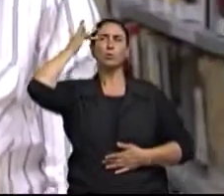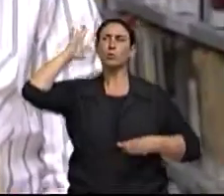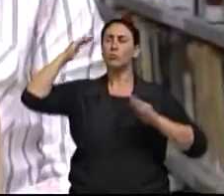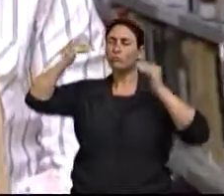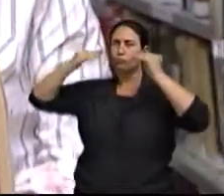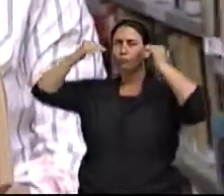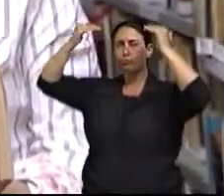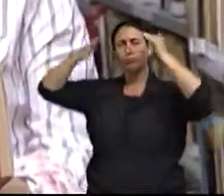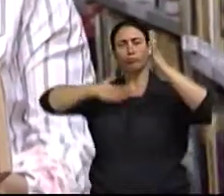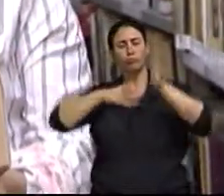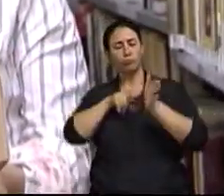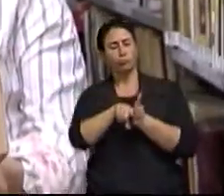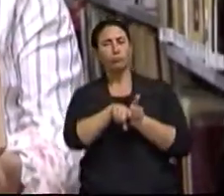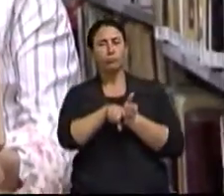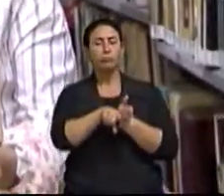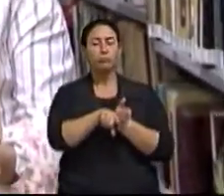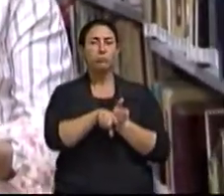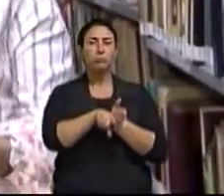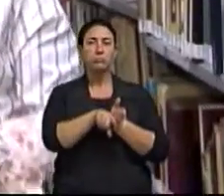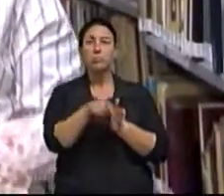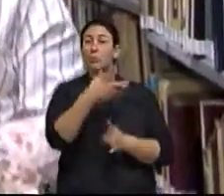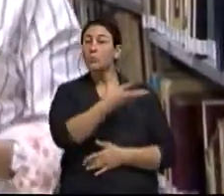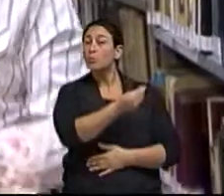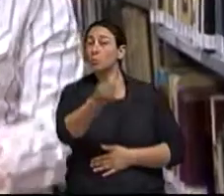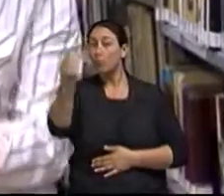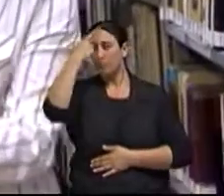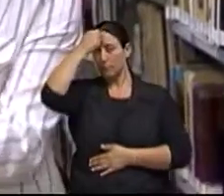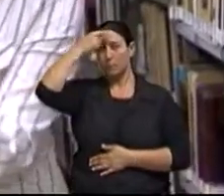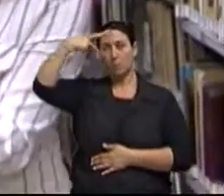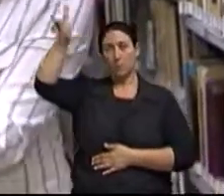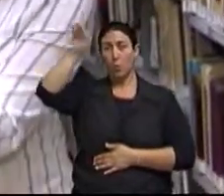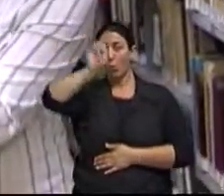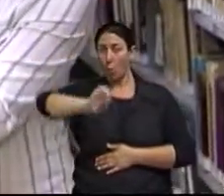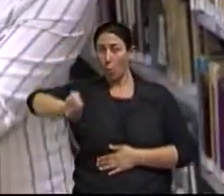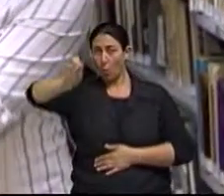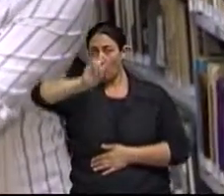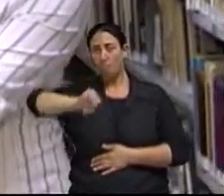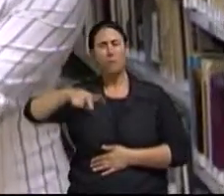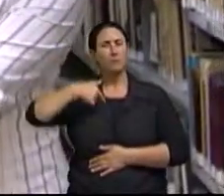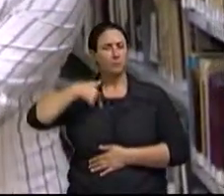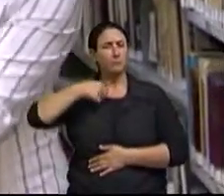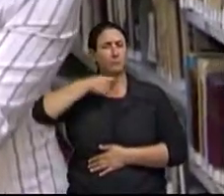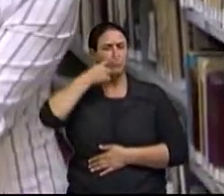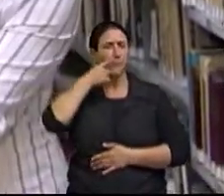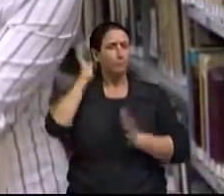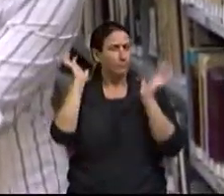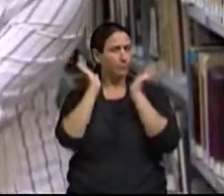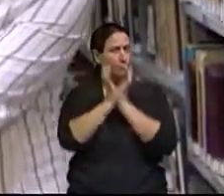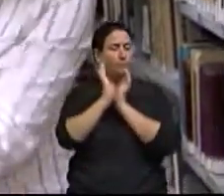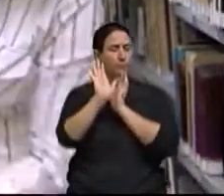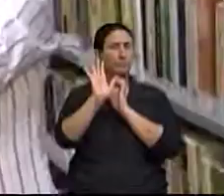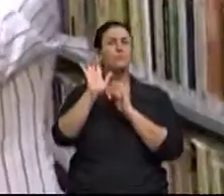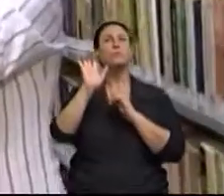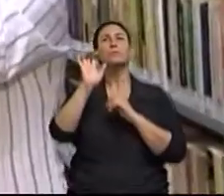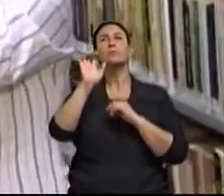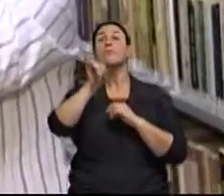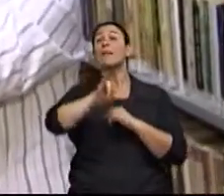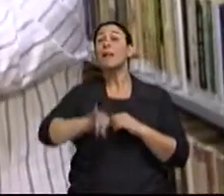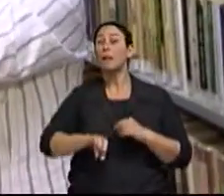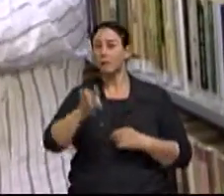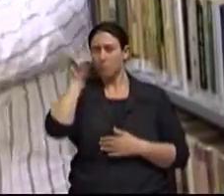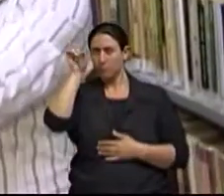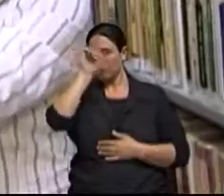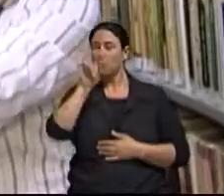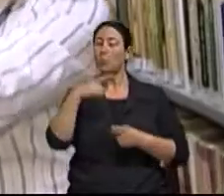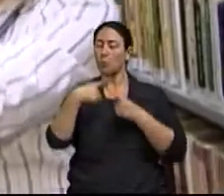pesquisador. Exatamente. As universidades europeias, eu vou falar particularmente das universidades italianas, que é